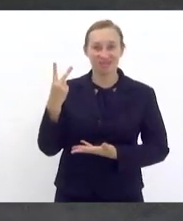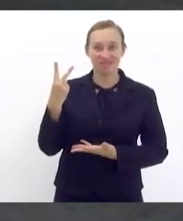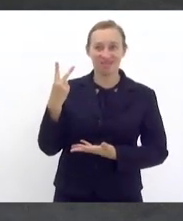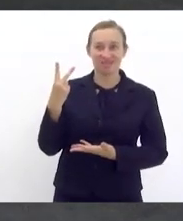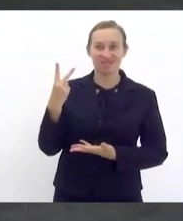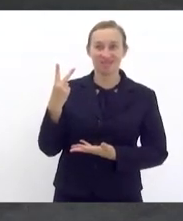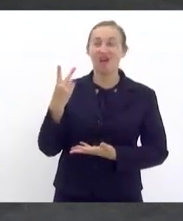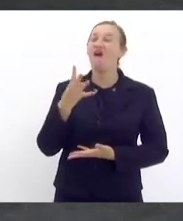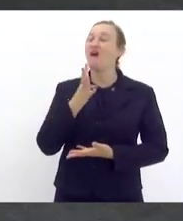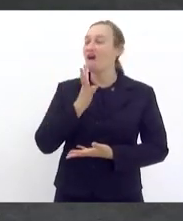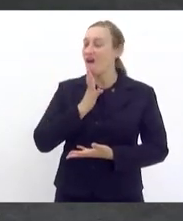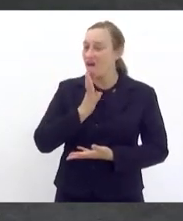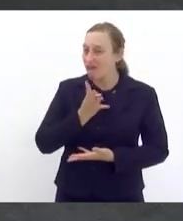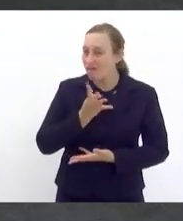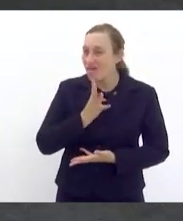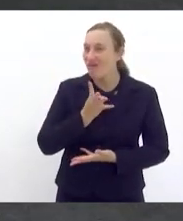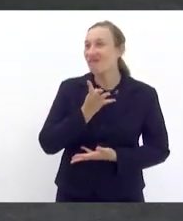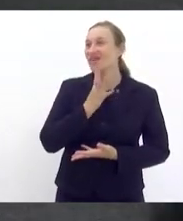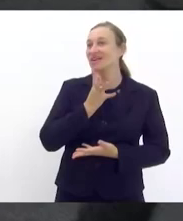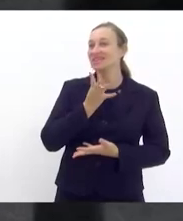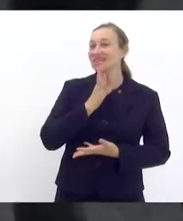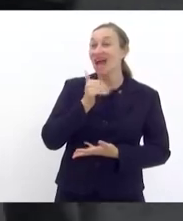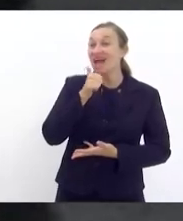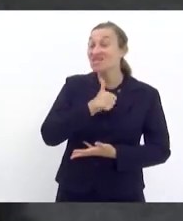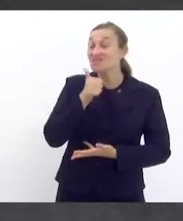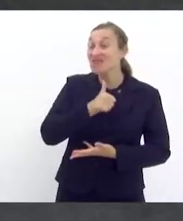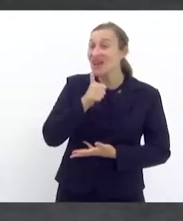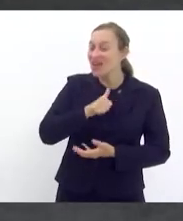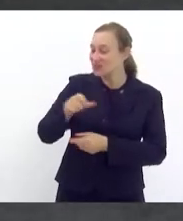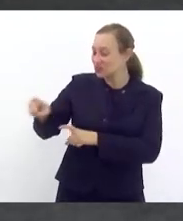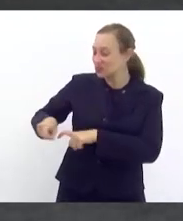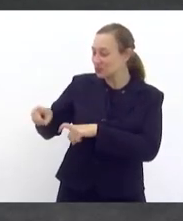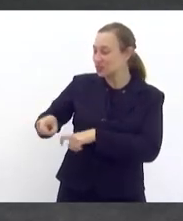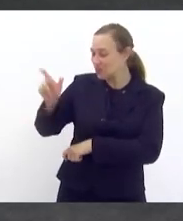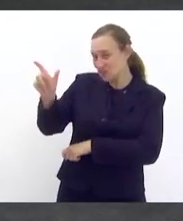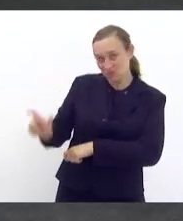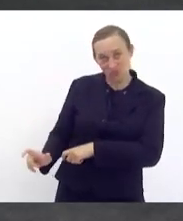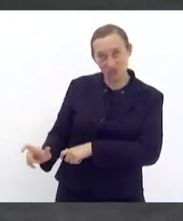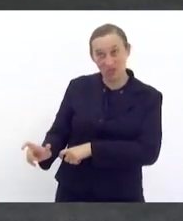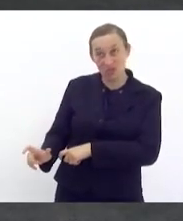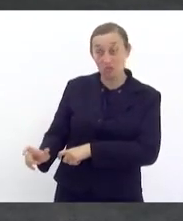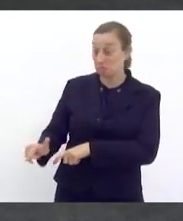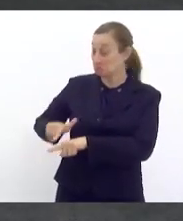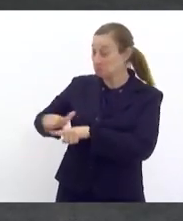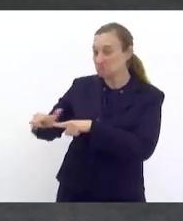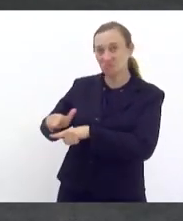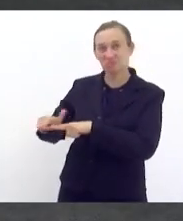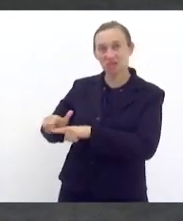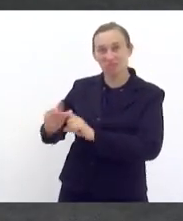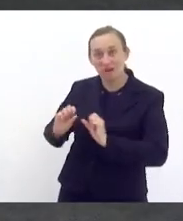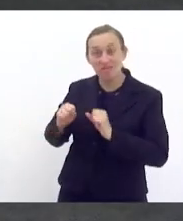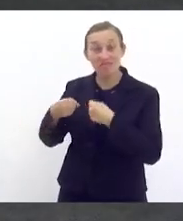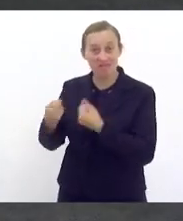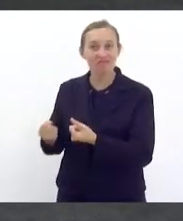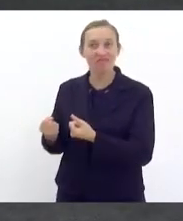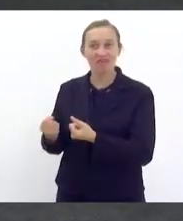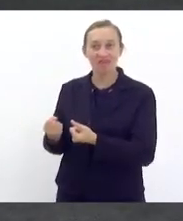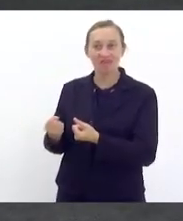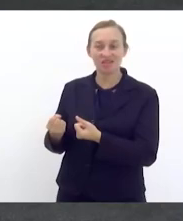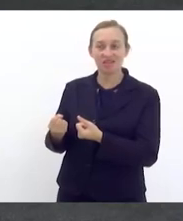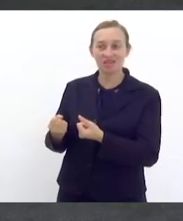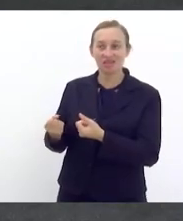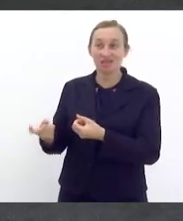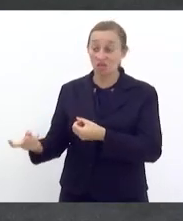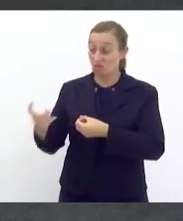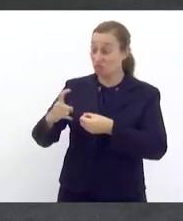da gente reconhecer as mulheres camponesas, reconhecer o trabalho em defesa e recuperação do meio